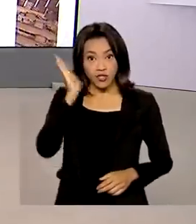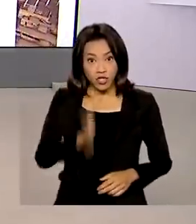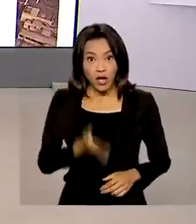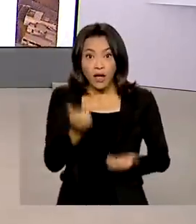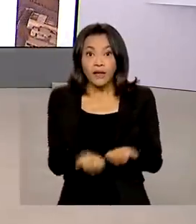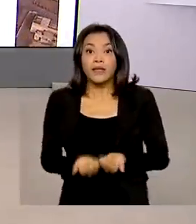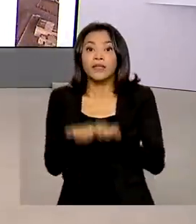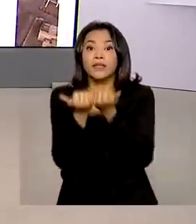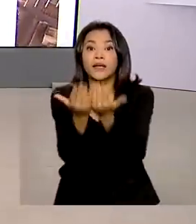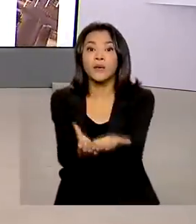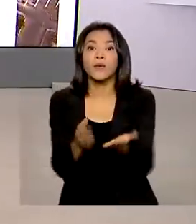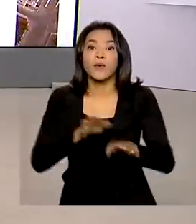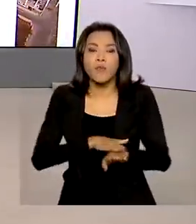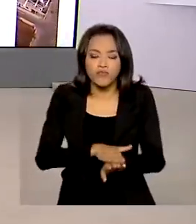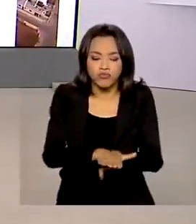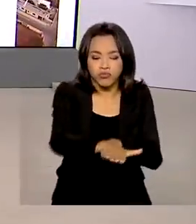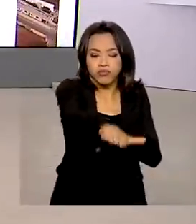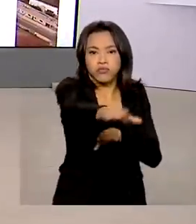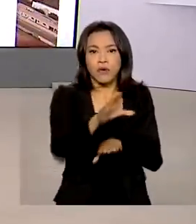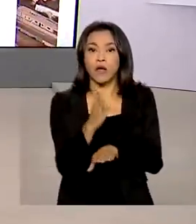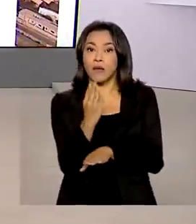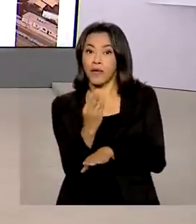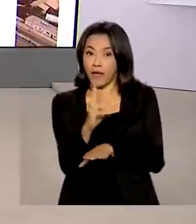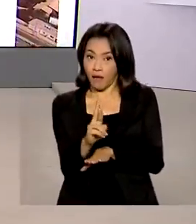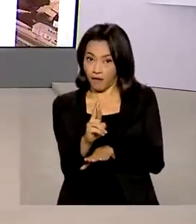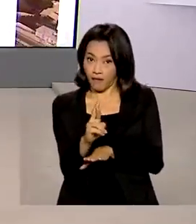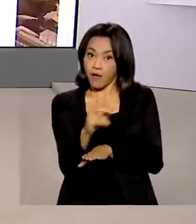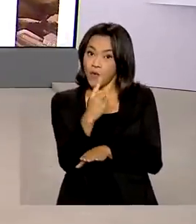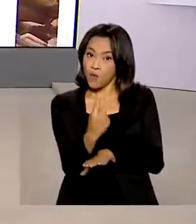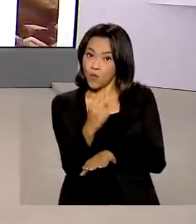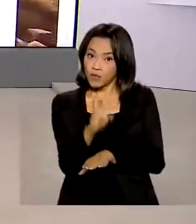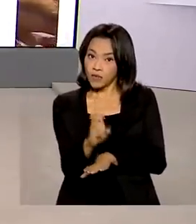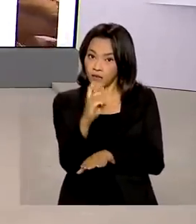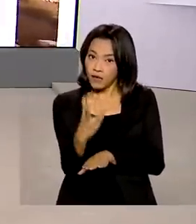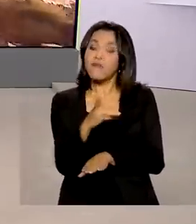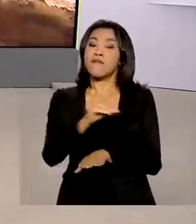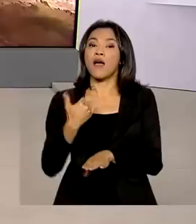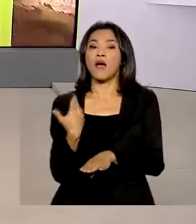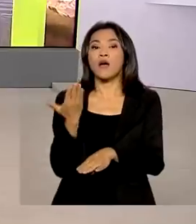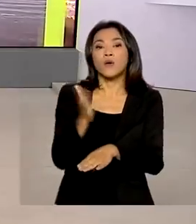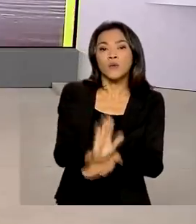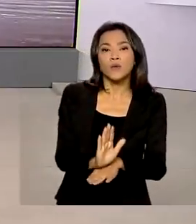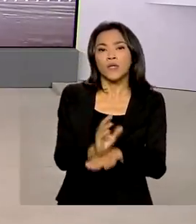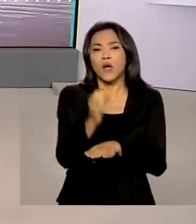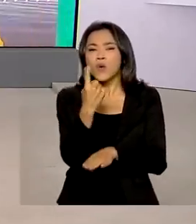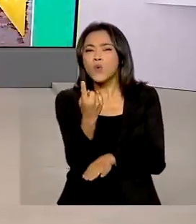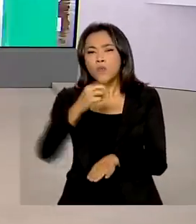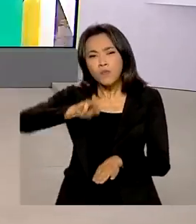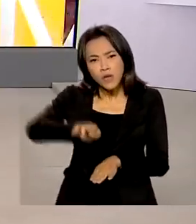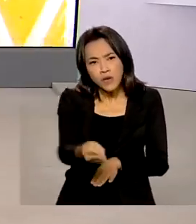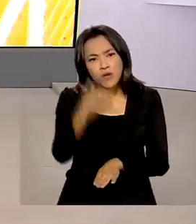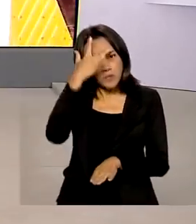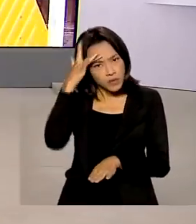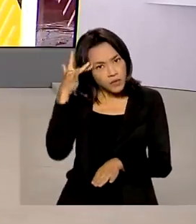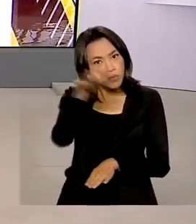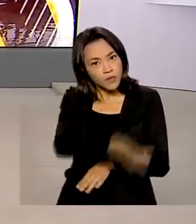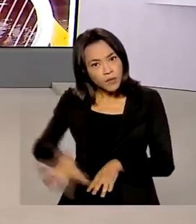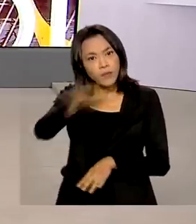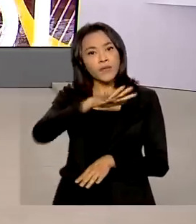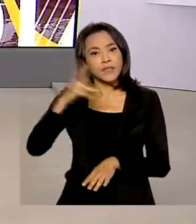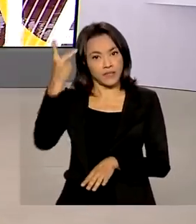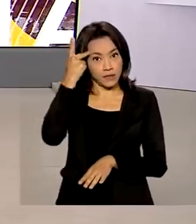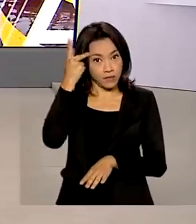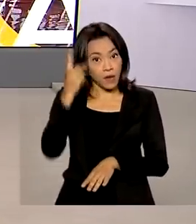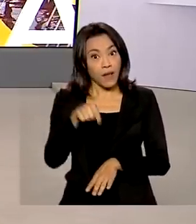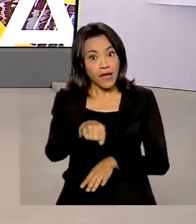urbana da BR-153 no interior de São Paulo, que vai beneficiar quase um milhão de pessoas. A duplicação da rodovia,